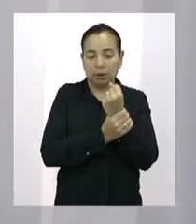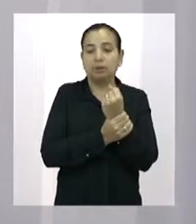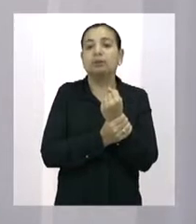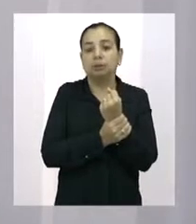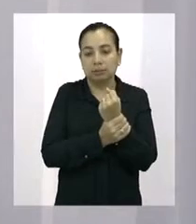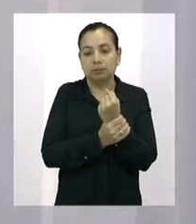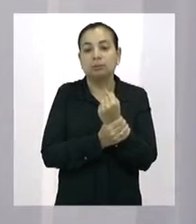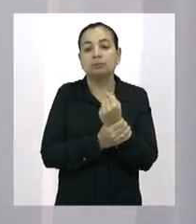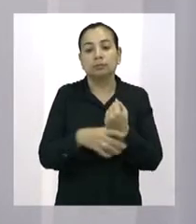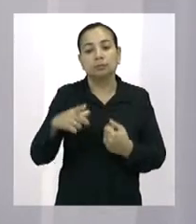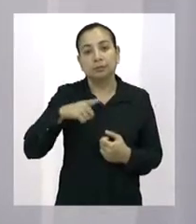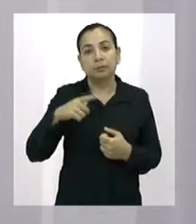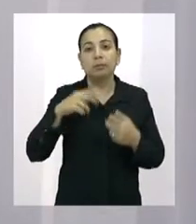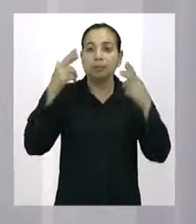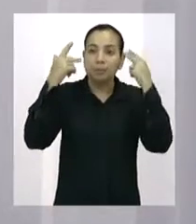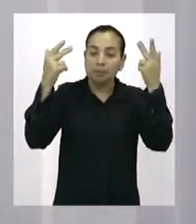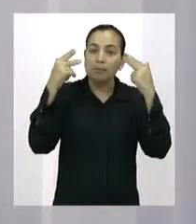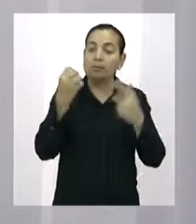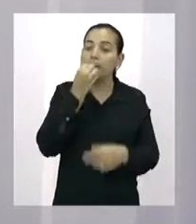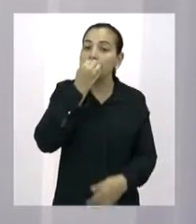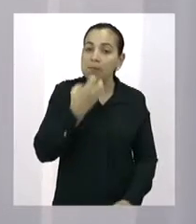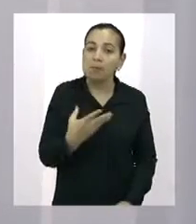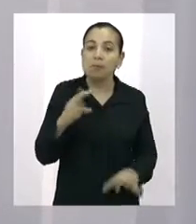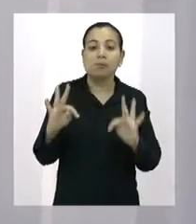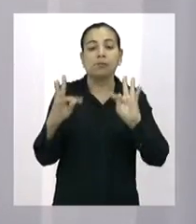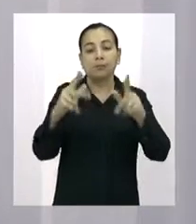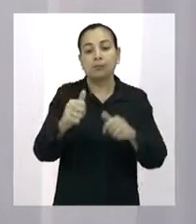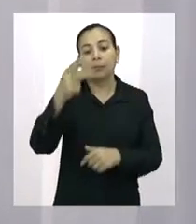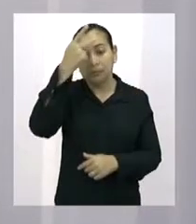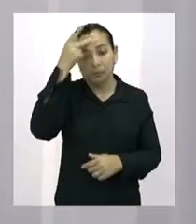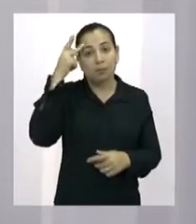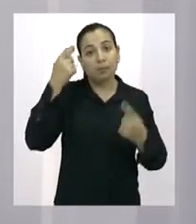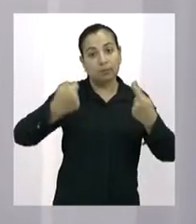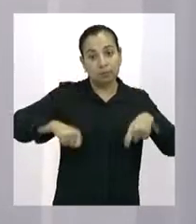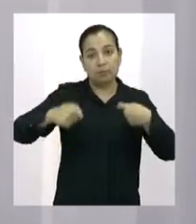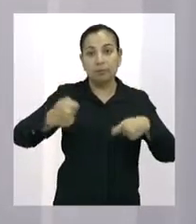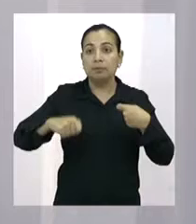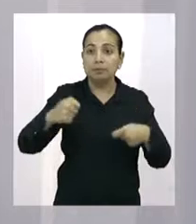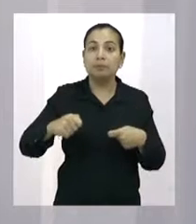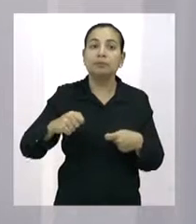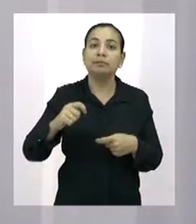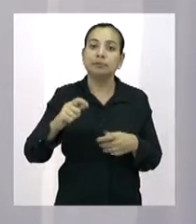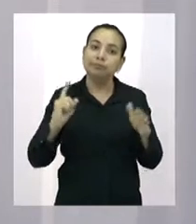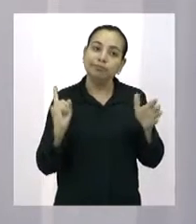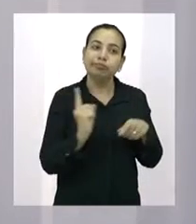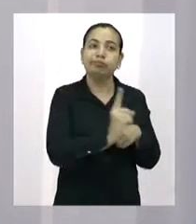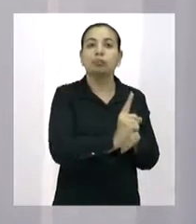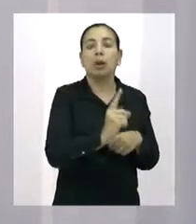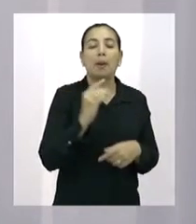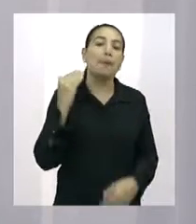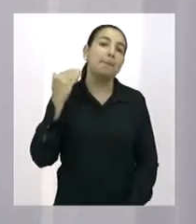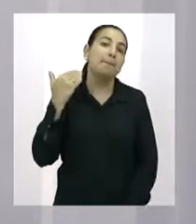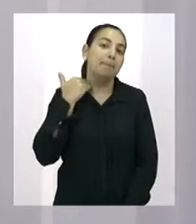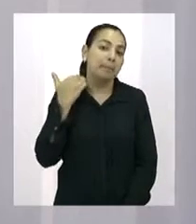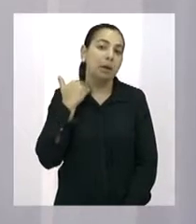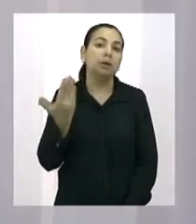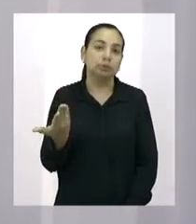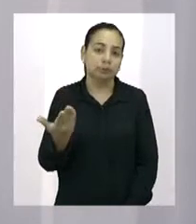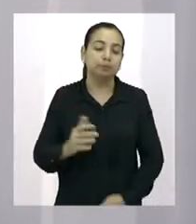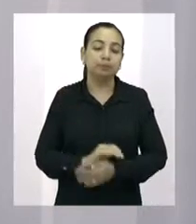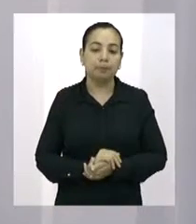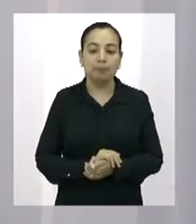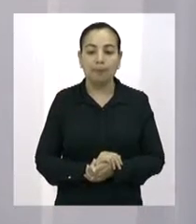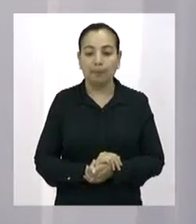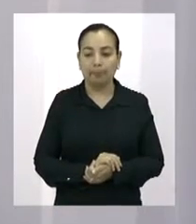segurança, isso dá mais tranquilidade para aquelas pessoas que precisam se deslocar até uma agência bancária.